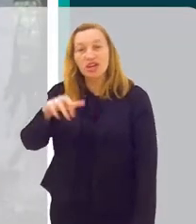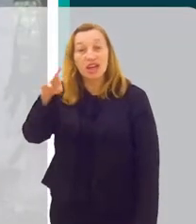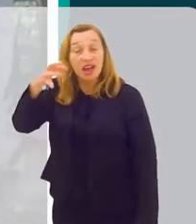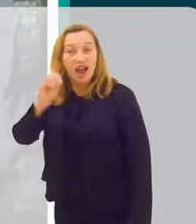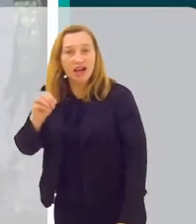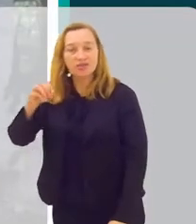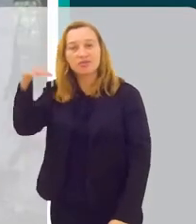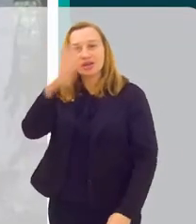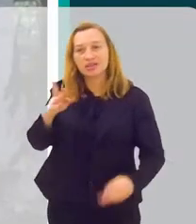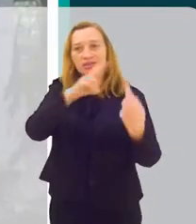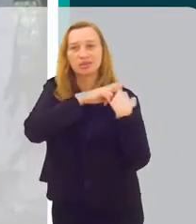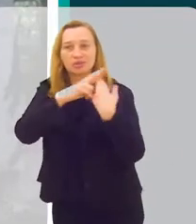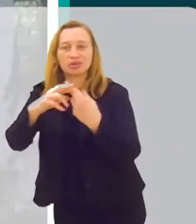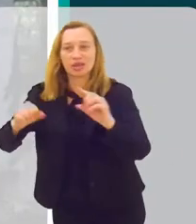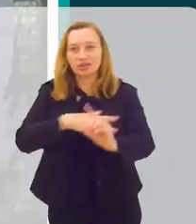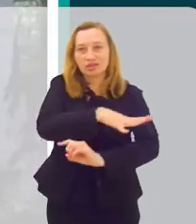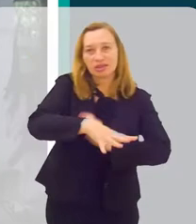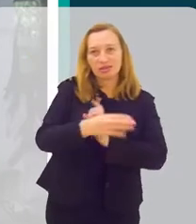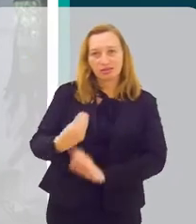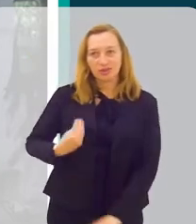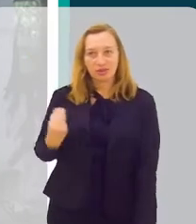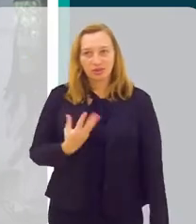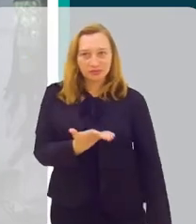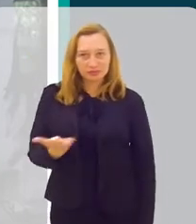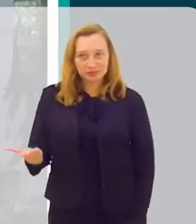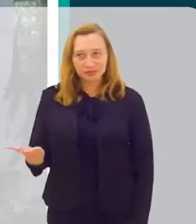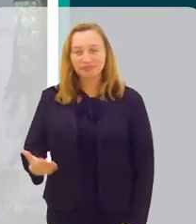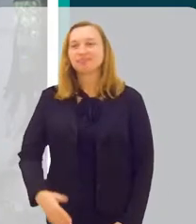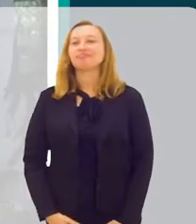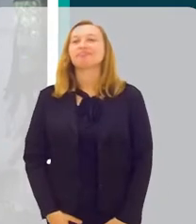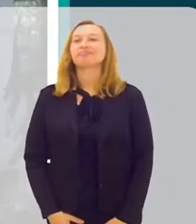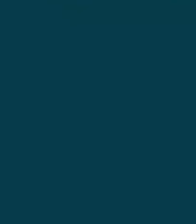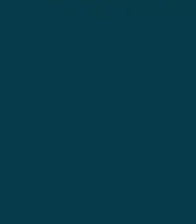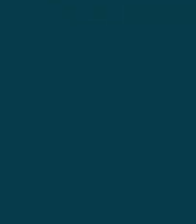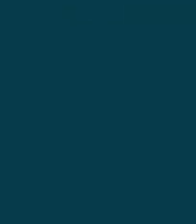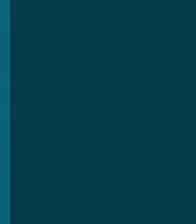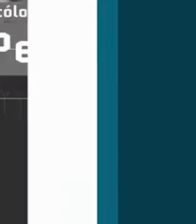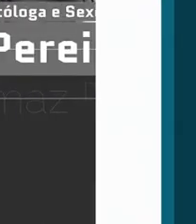o Ricardo Brasil e o Responsabilidade Social está no ar.